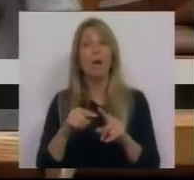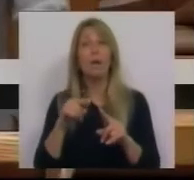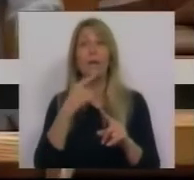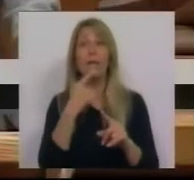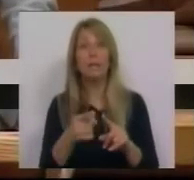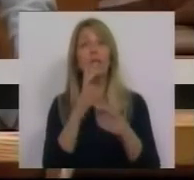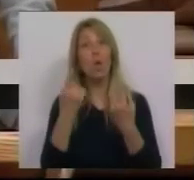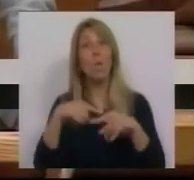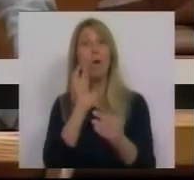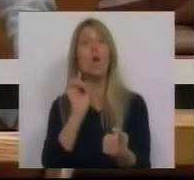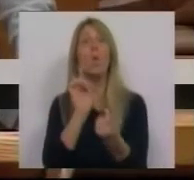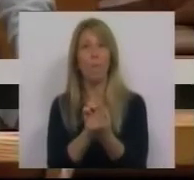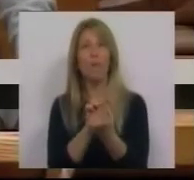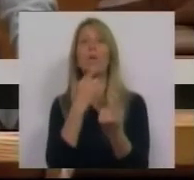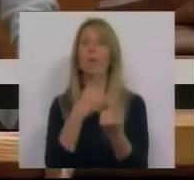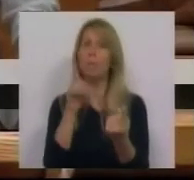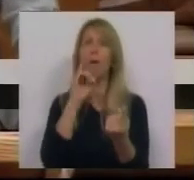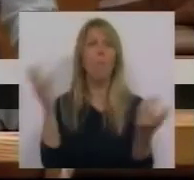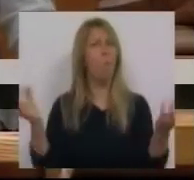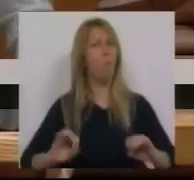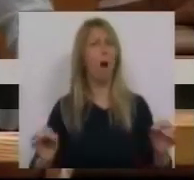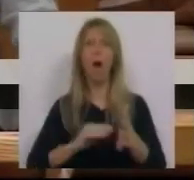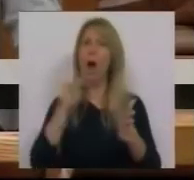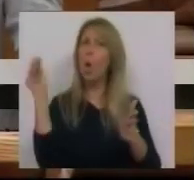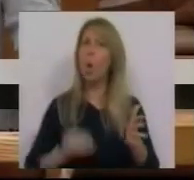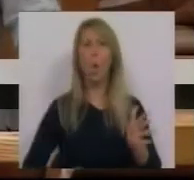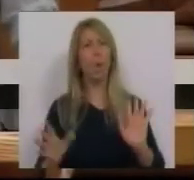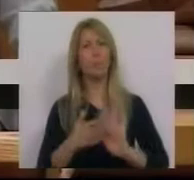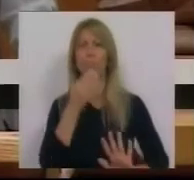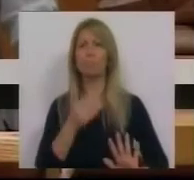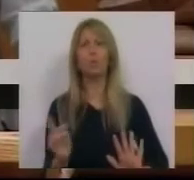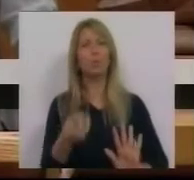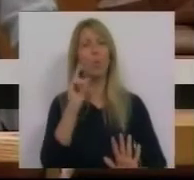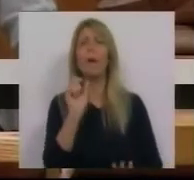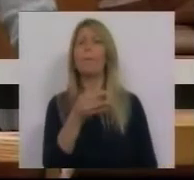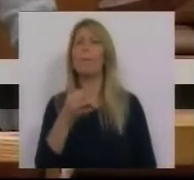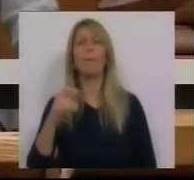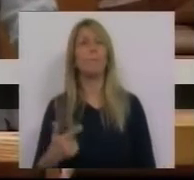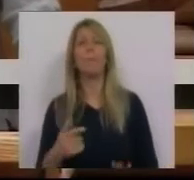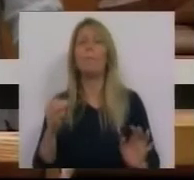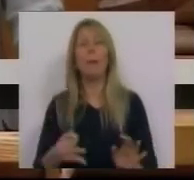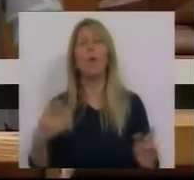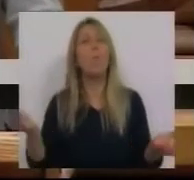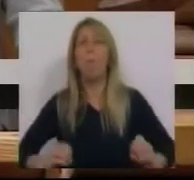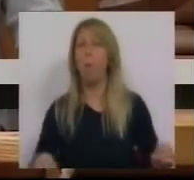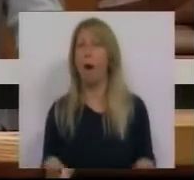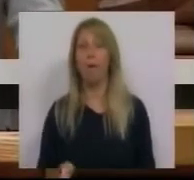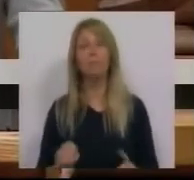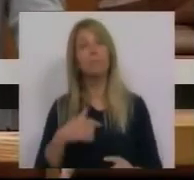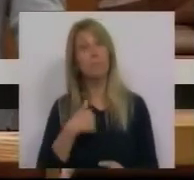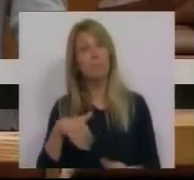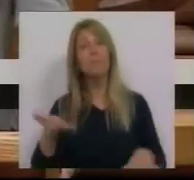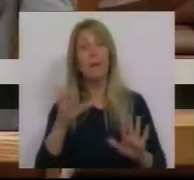nenhum desses contratos especulativos nas PPP. Mais, disse ainda ao Secretário do Estado, e cito, ainda que